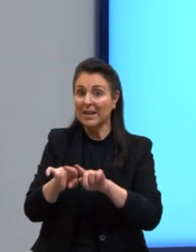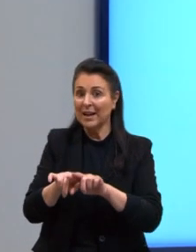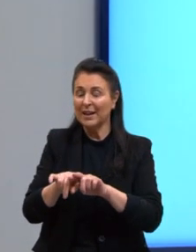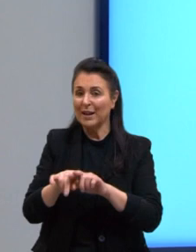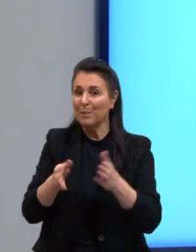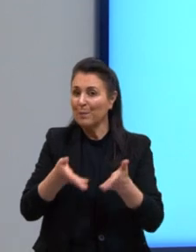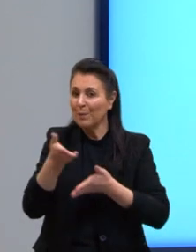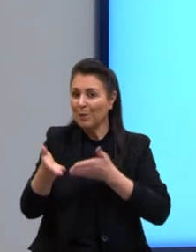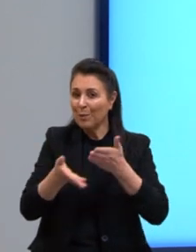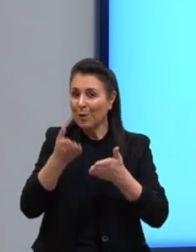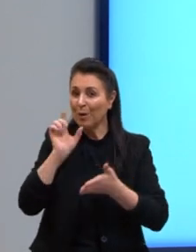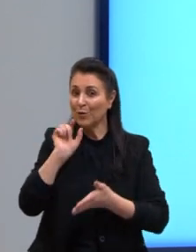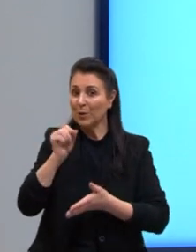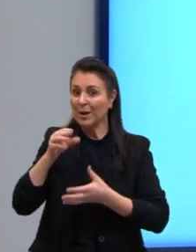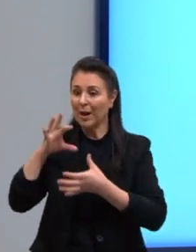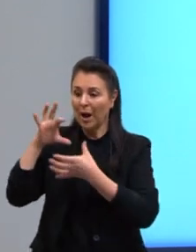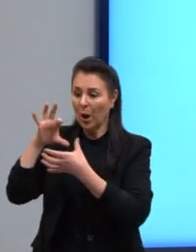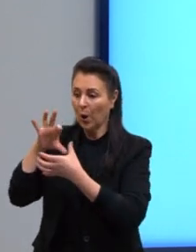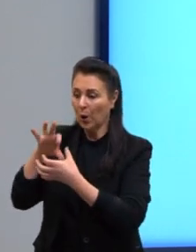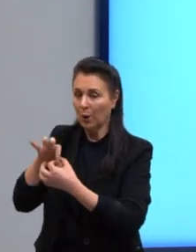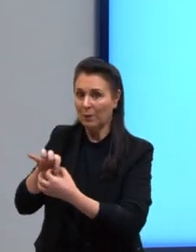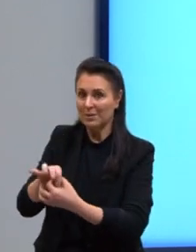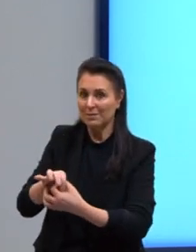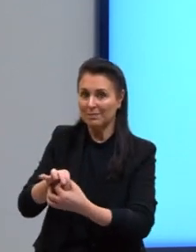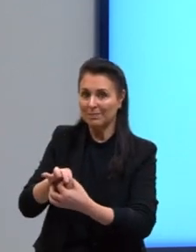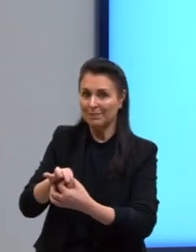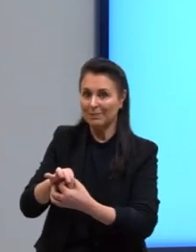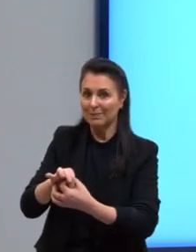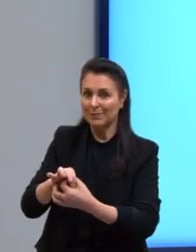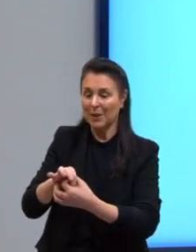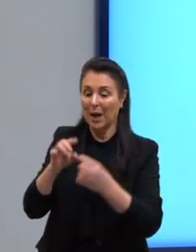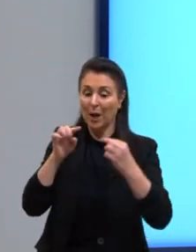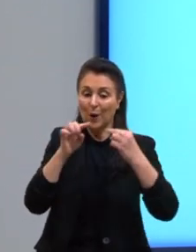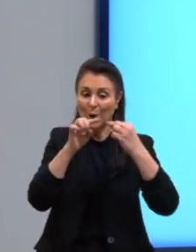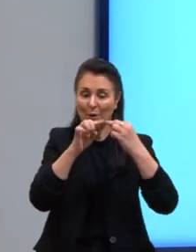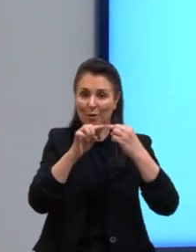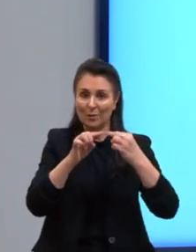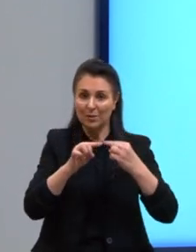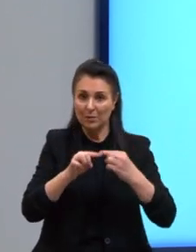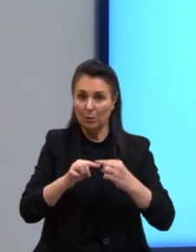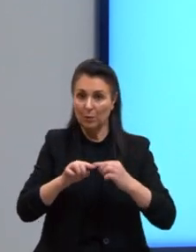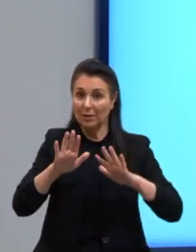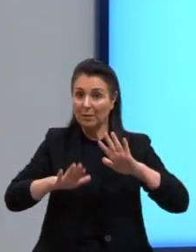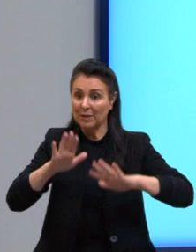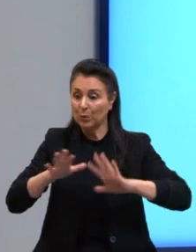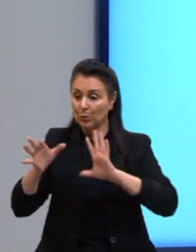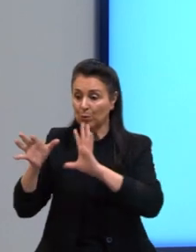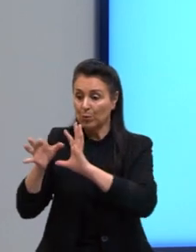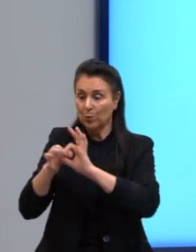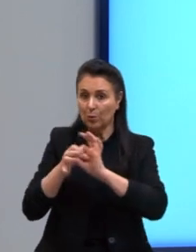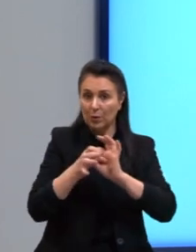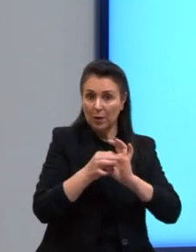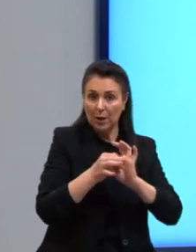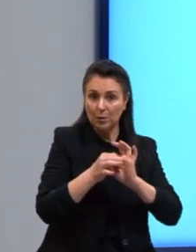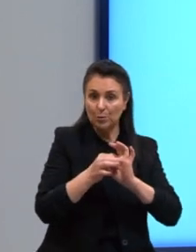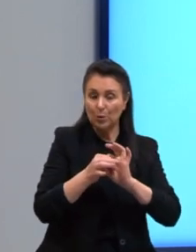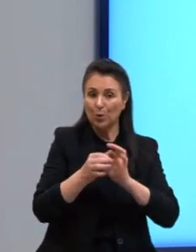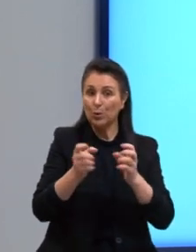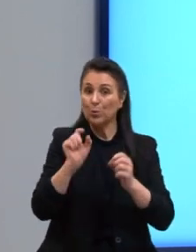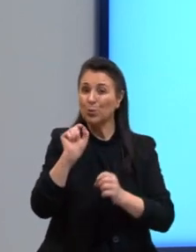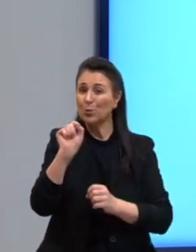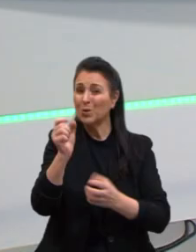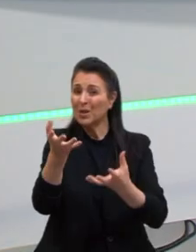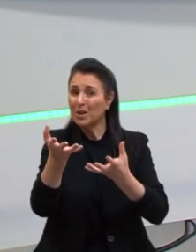significado certinho nas palavras, de acordo com o contexto que eu pretendo, com a minha intenção